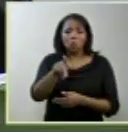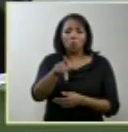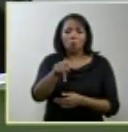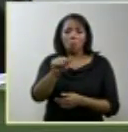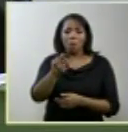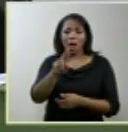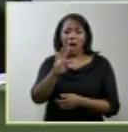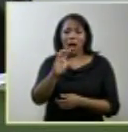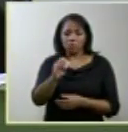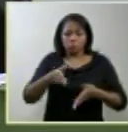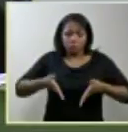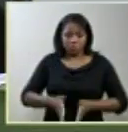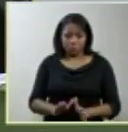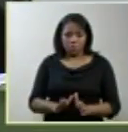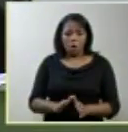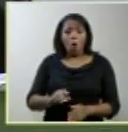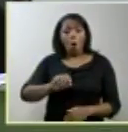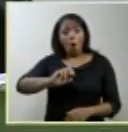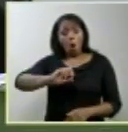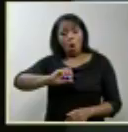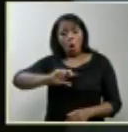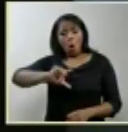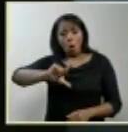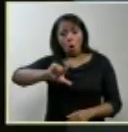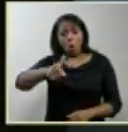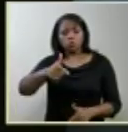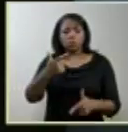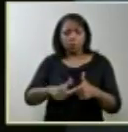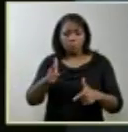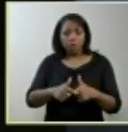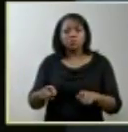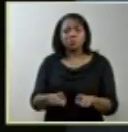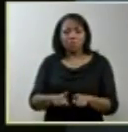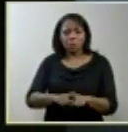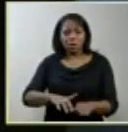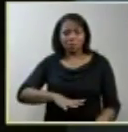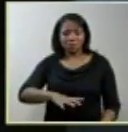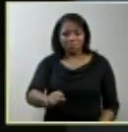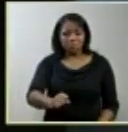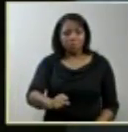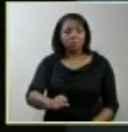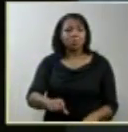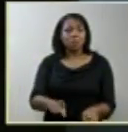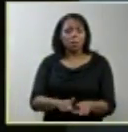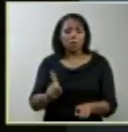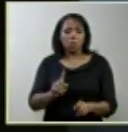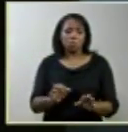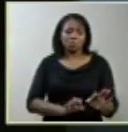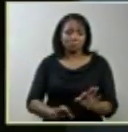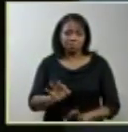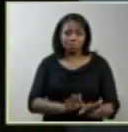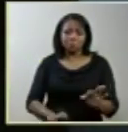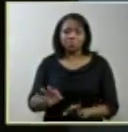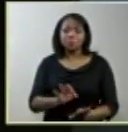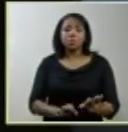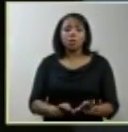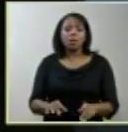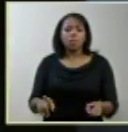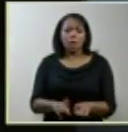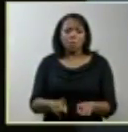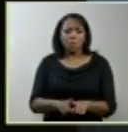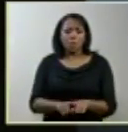e outras situações de aborto em casos de gravidez não planejada o aborto pressupõe o